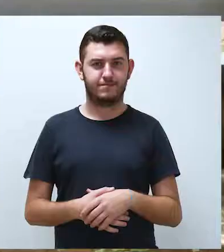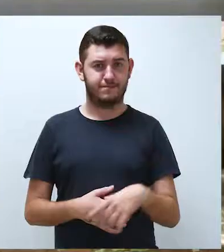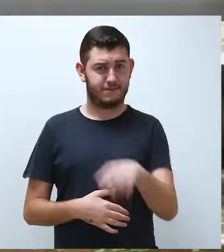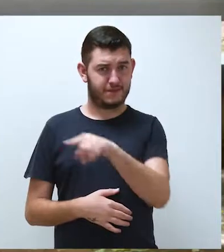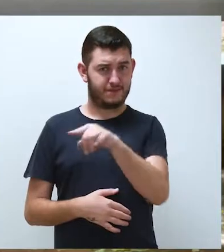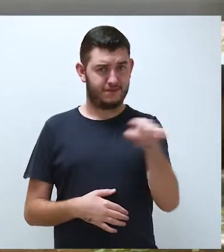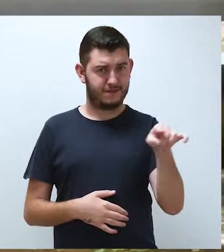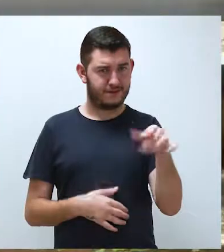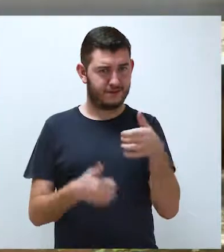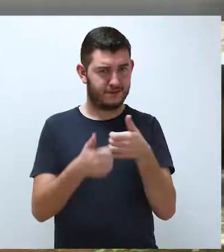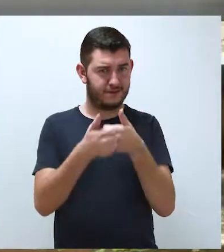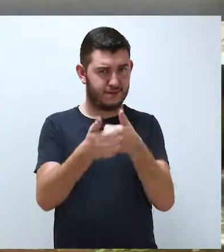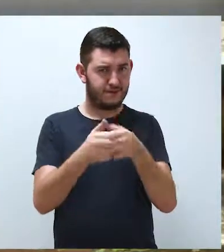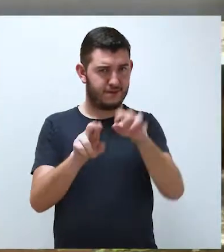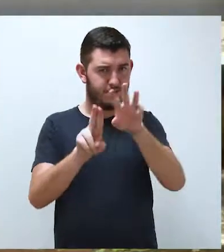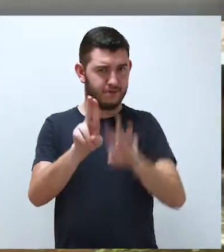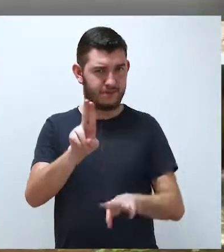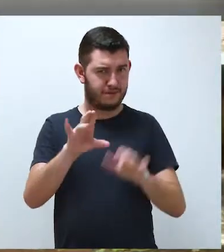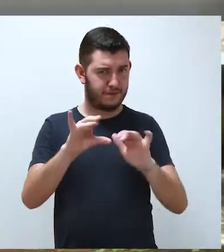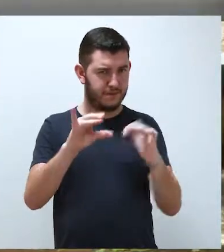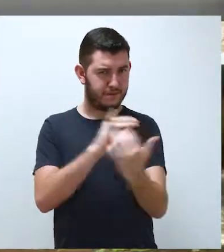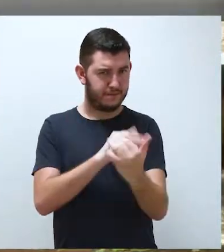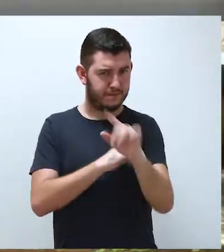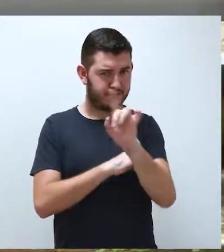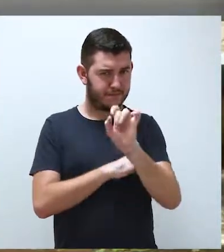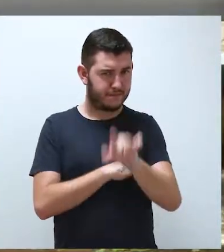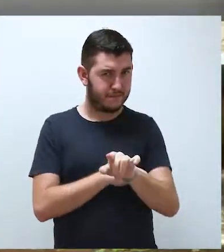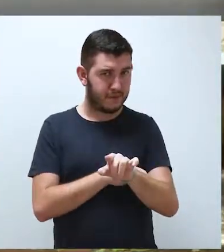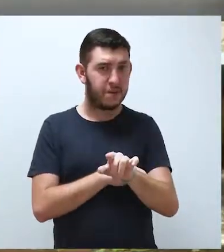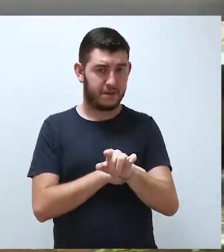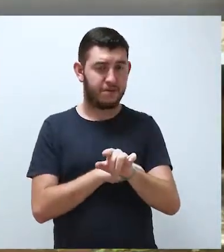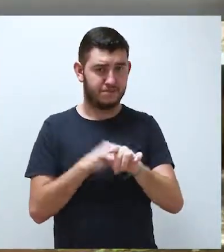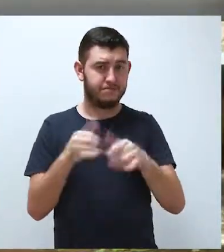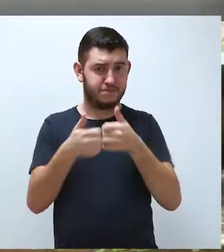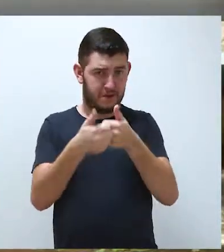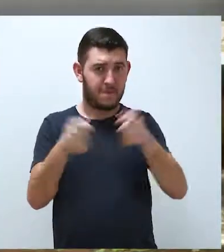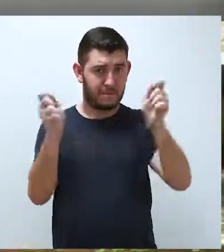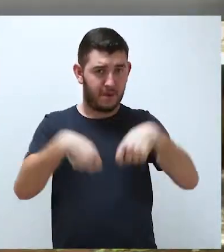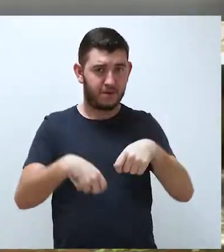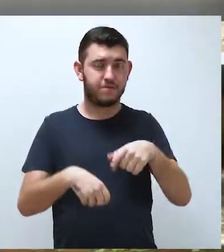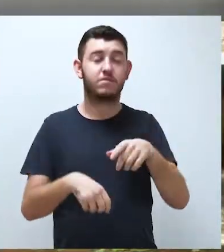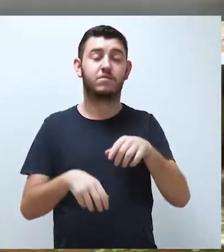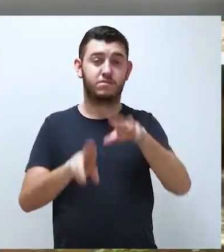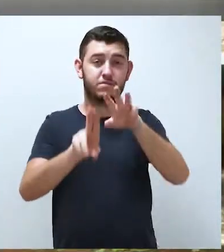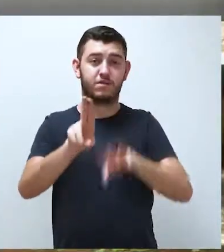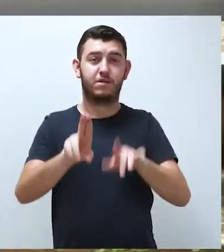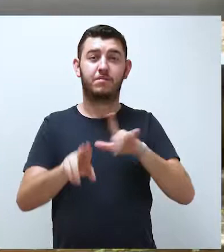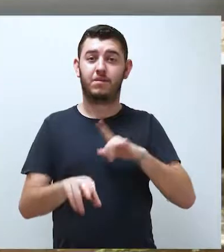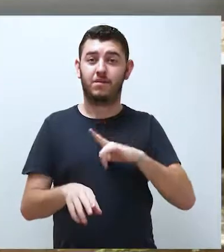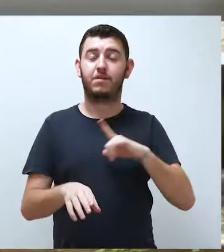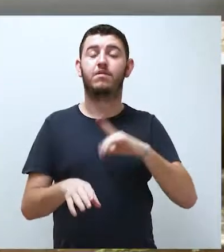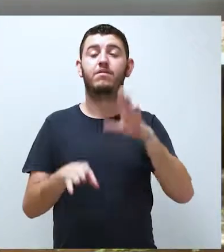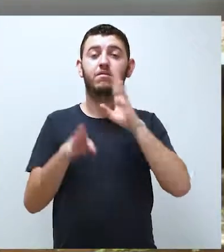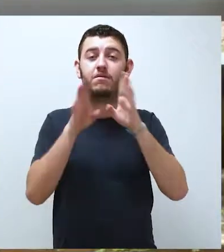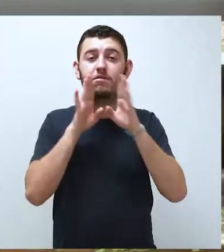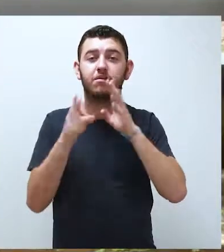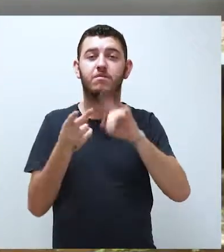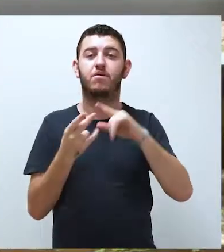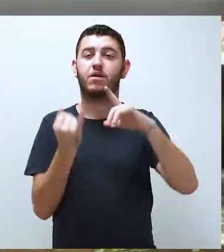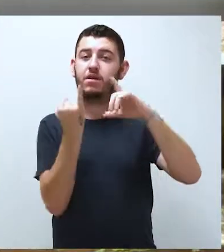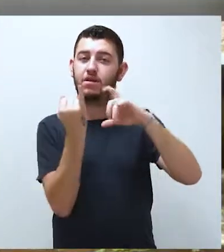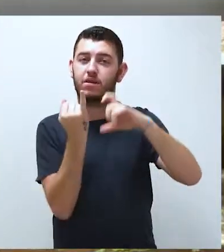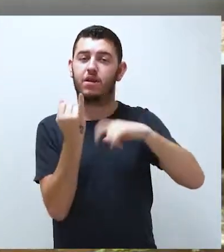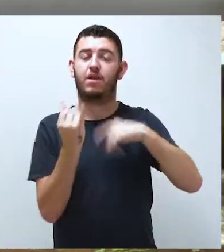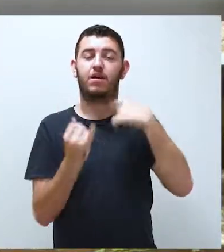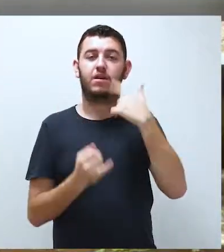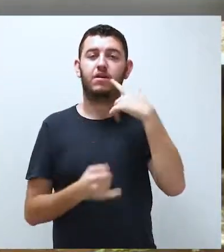Se você já acompanha todas as nossas redes sociais, segue a gente lá. Estamos presentes no Facebook, Instagram, YouTube, LinkedIn, Twitter